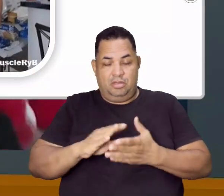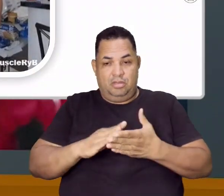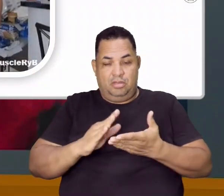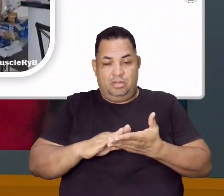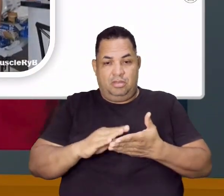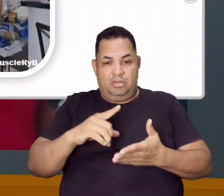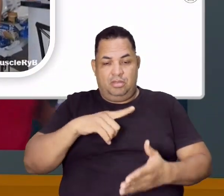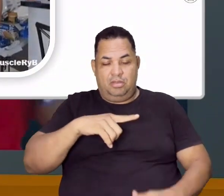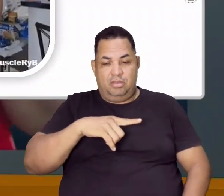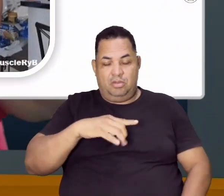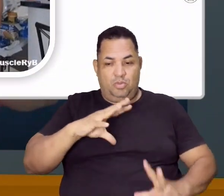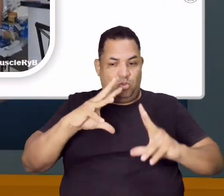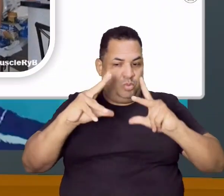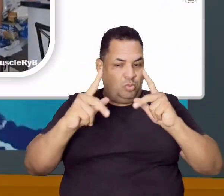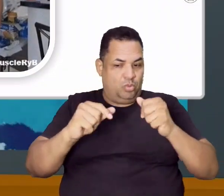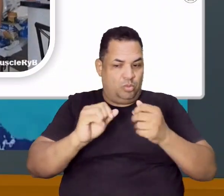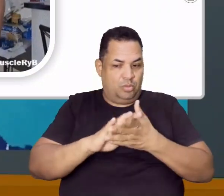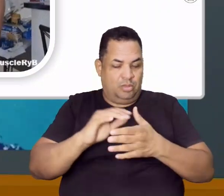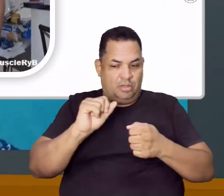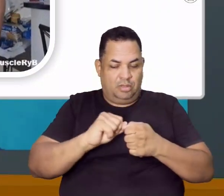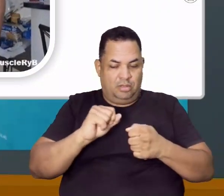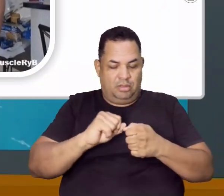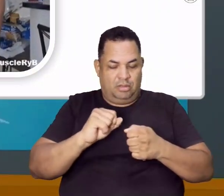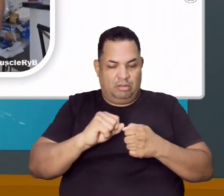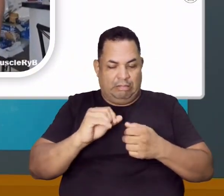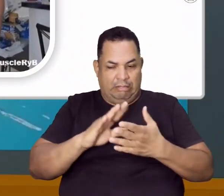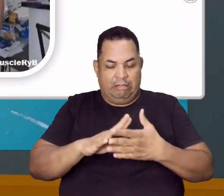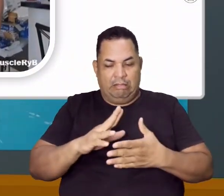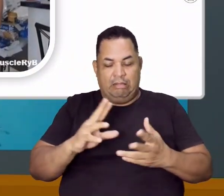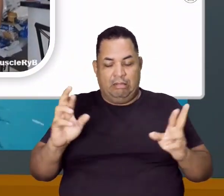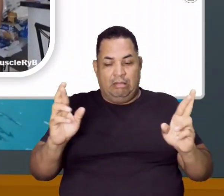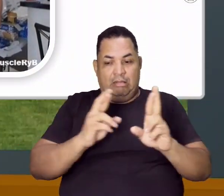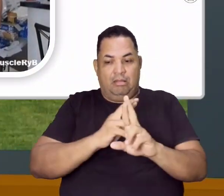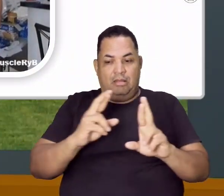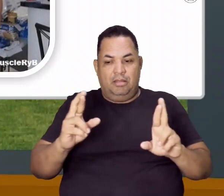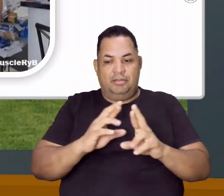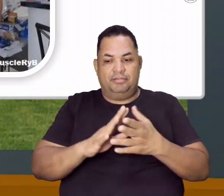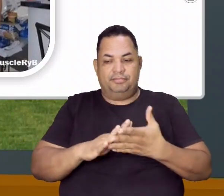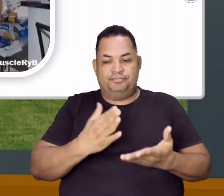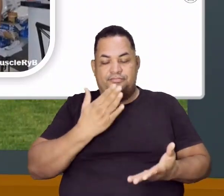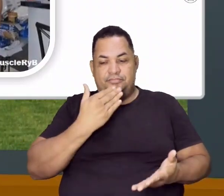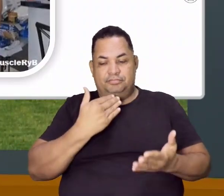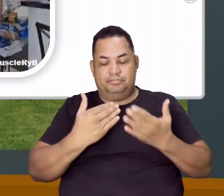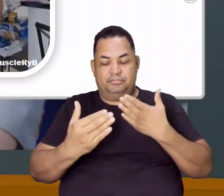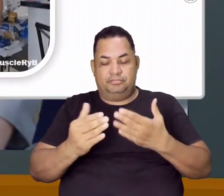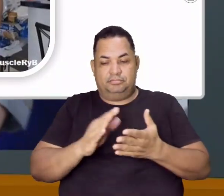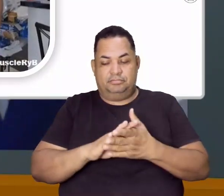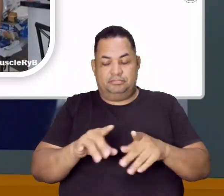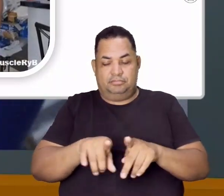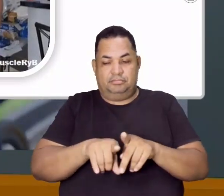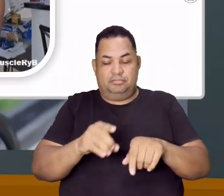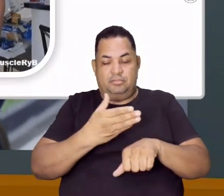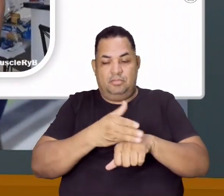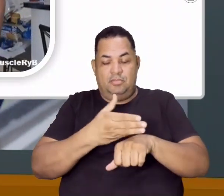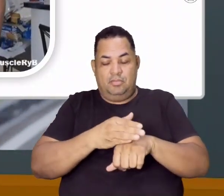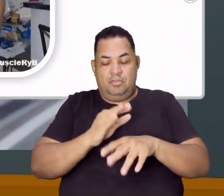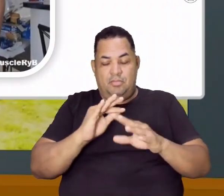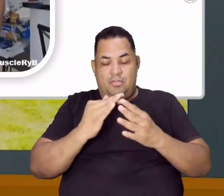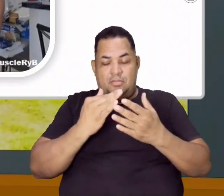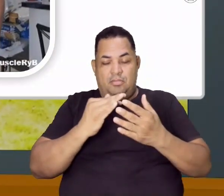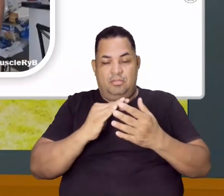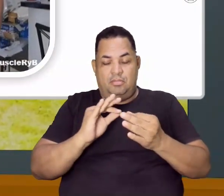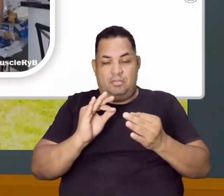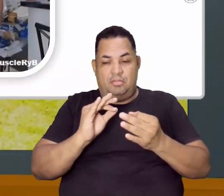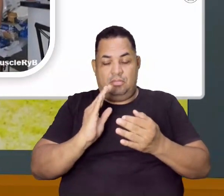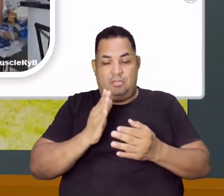Excesso. Tudo que eu faço em excesso relacionado aí tanto à alimentação quanto à prática do exercício físico.